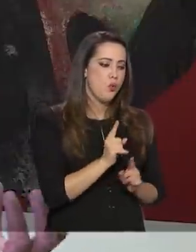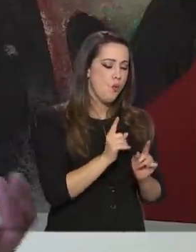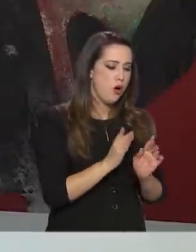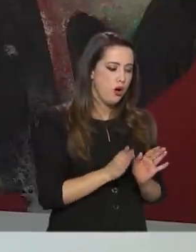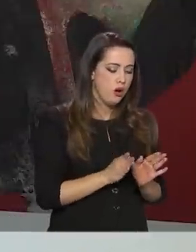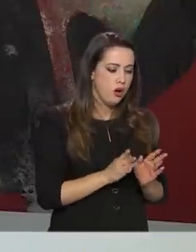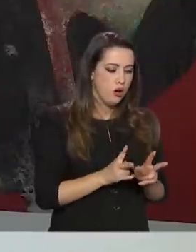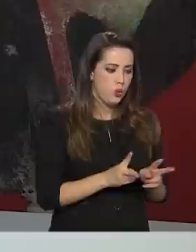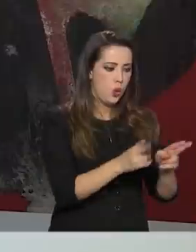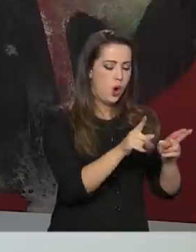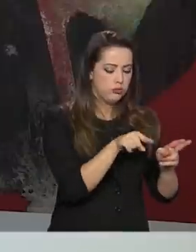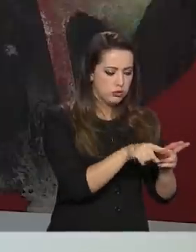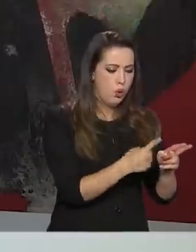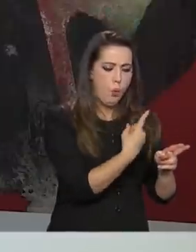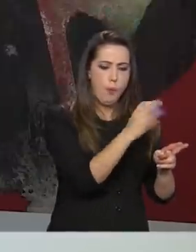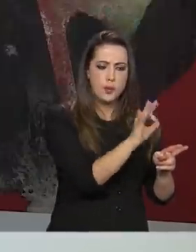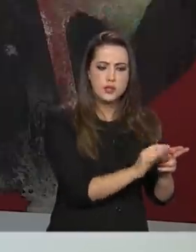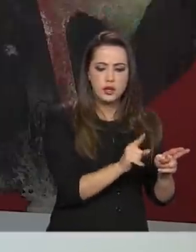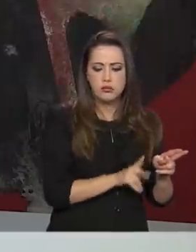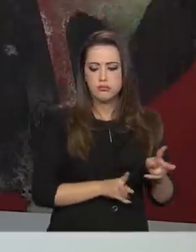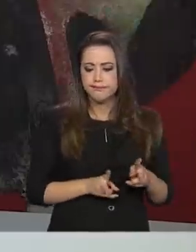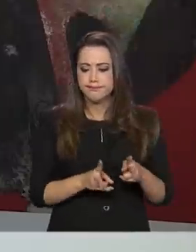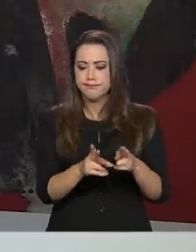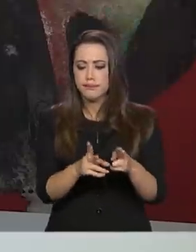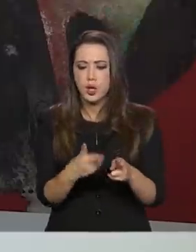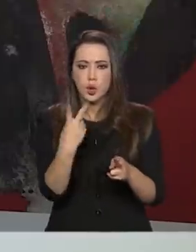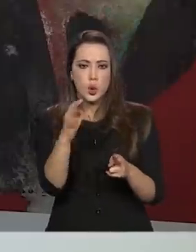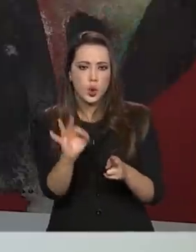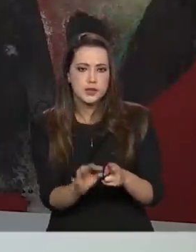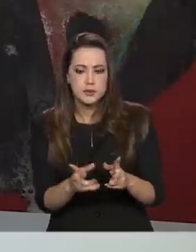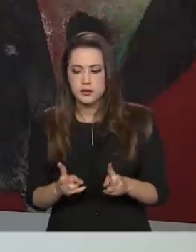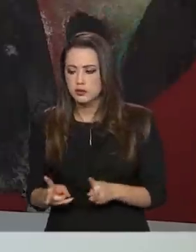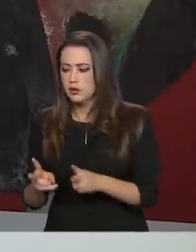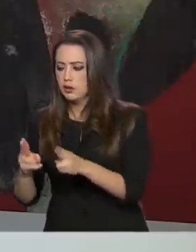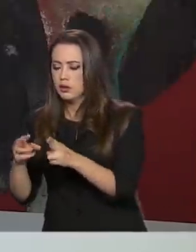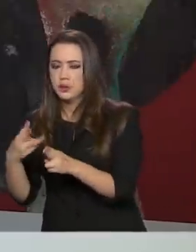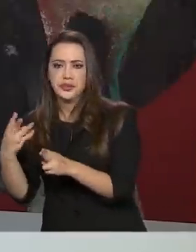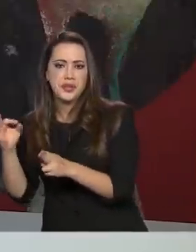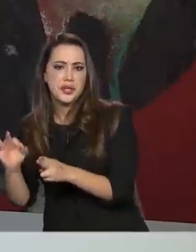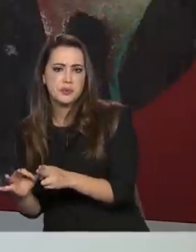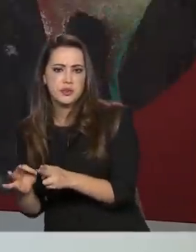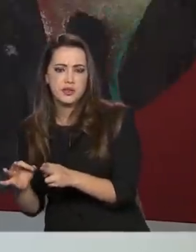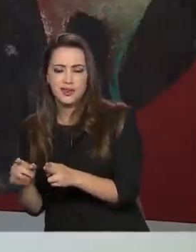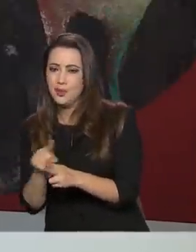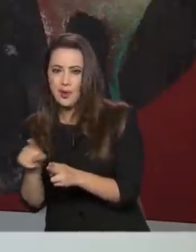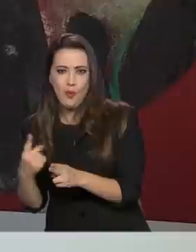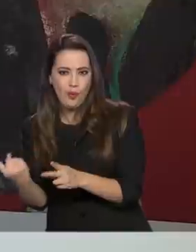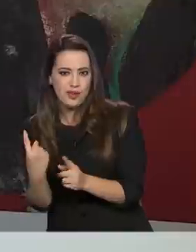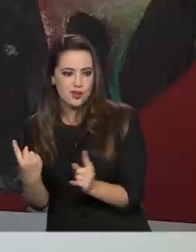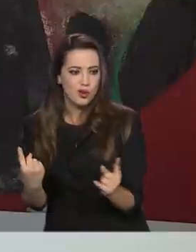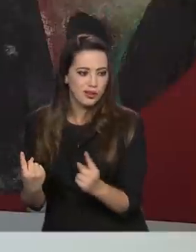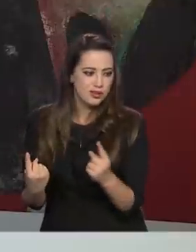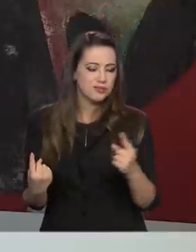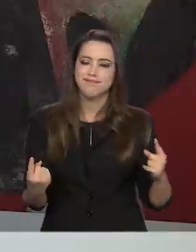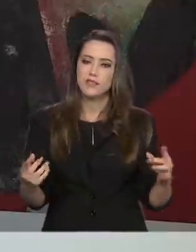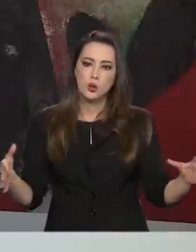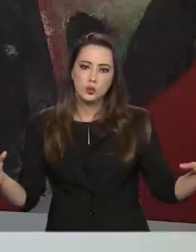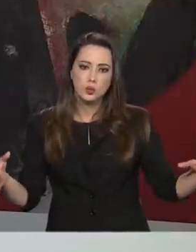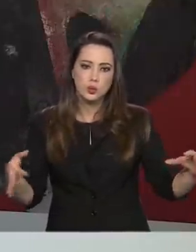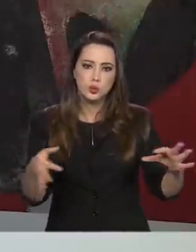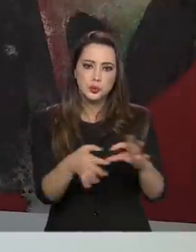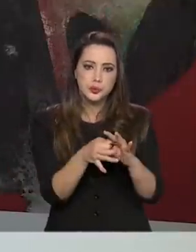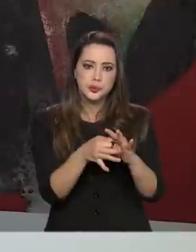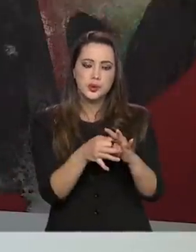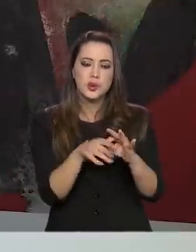isso aqui pode dar um impacto de 1%, 2%. Mas não são ações isoladas. São ações que vêm junto com a ideia de desoneração da folha de